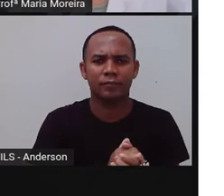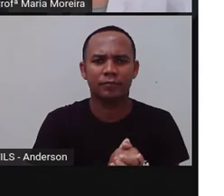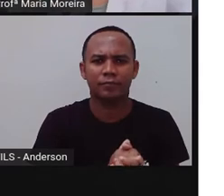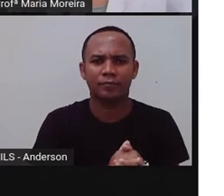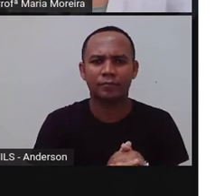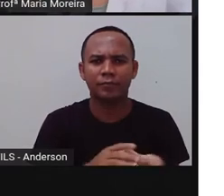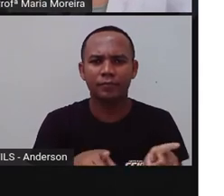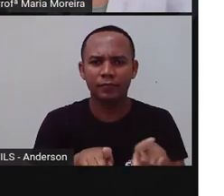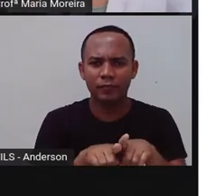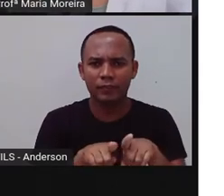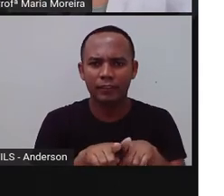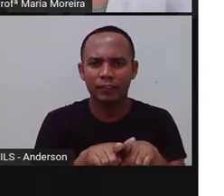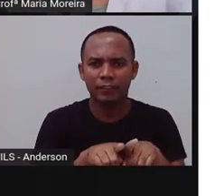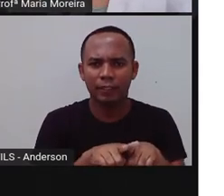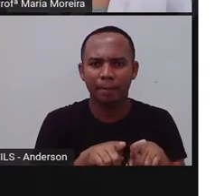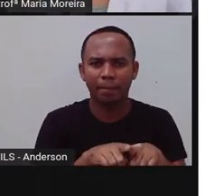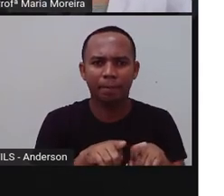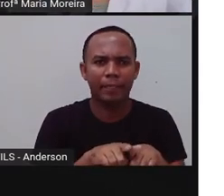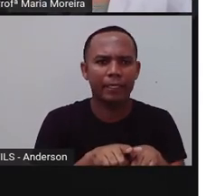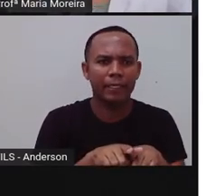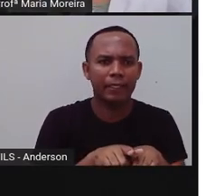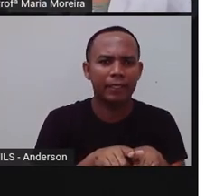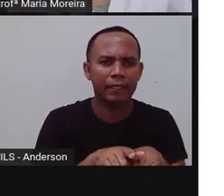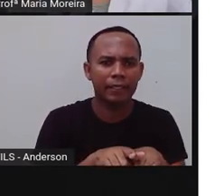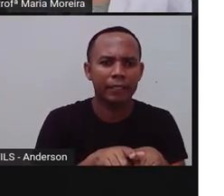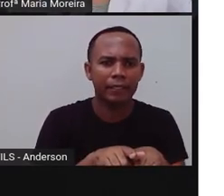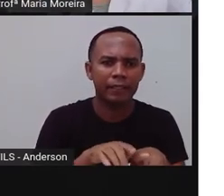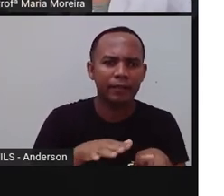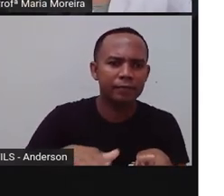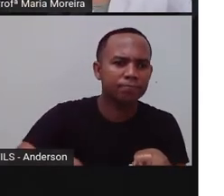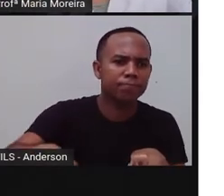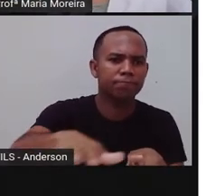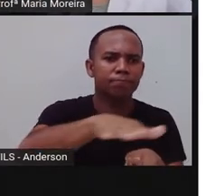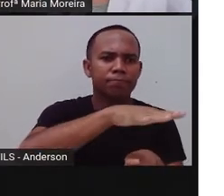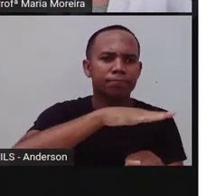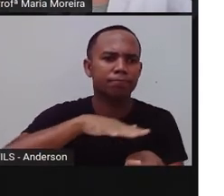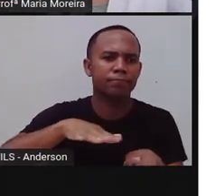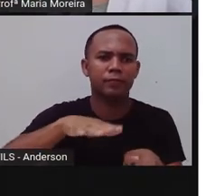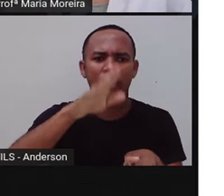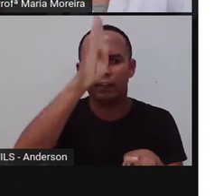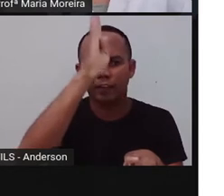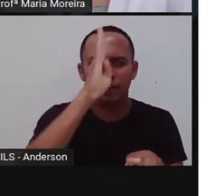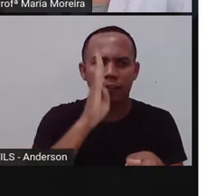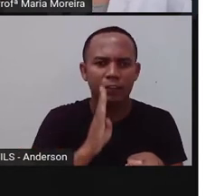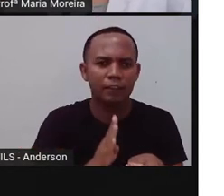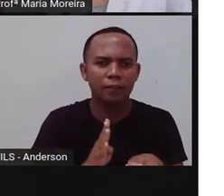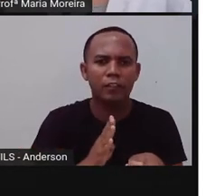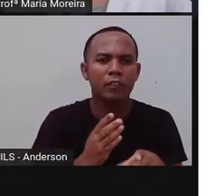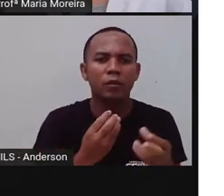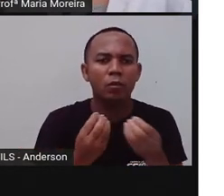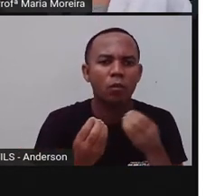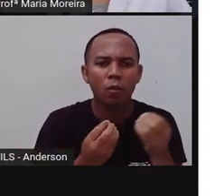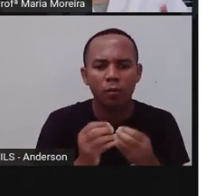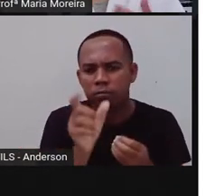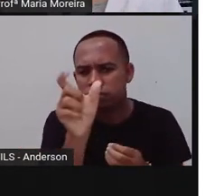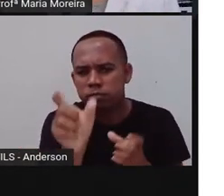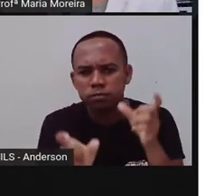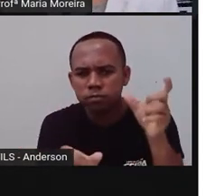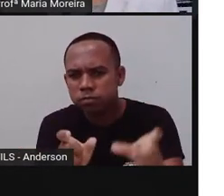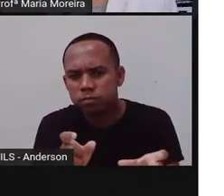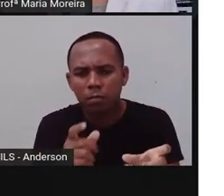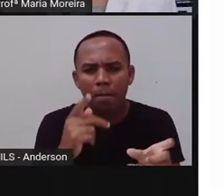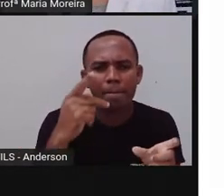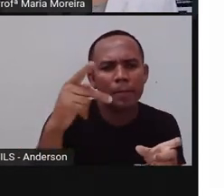em muitos contextos, o quê? As praias. O espaço público, ele vai assumindo o quê? Essas identidades. Quais são elas? Os